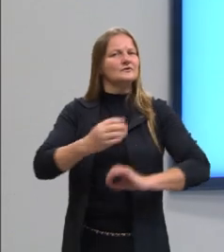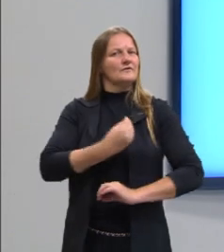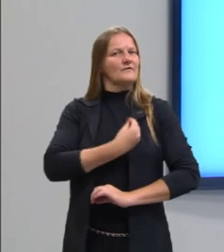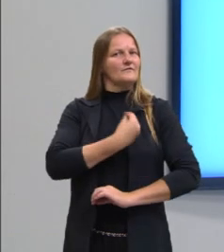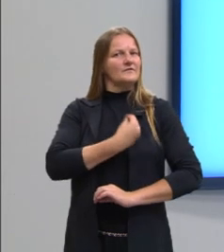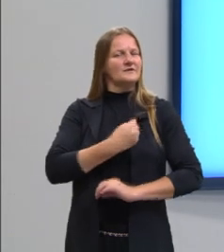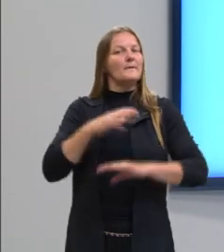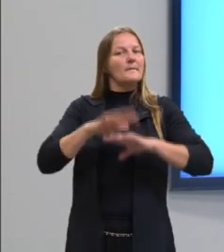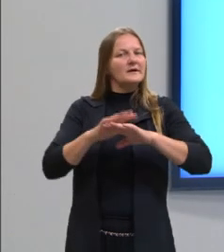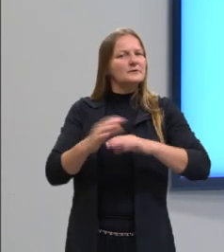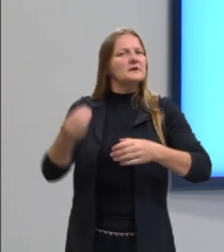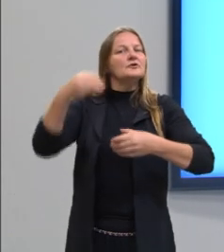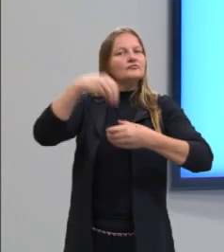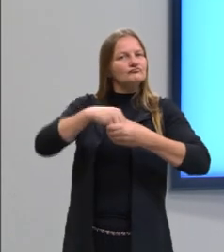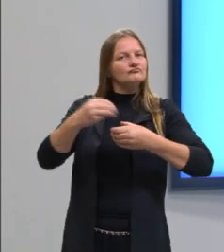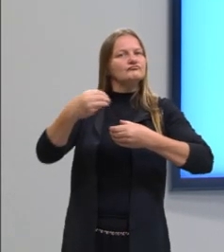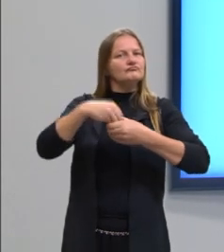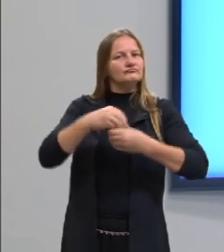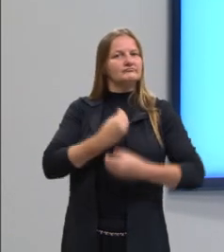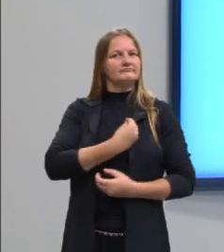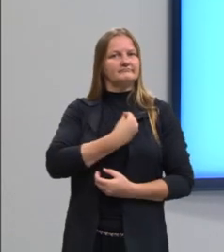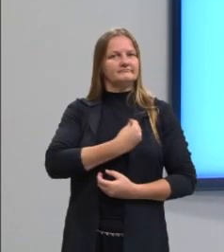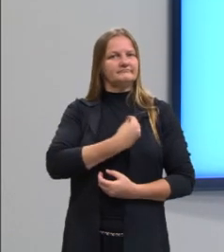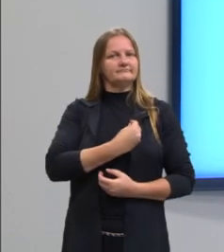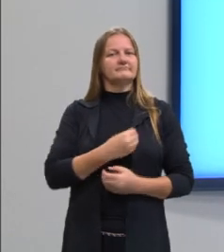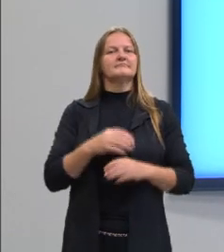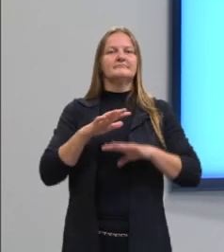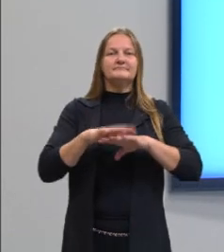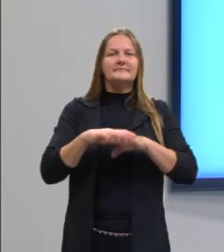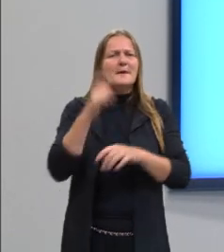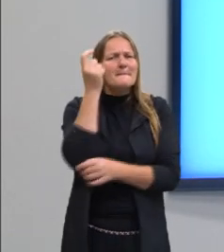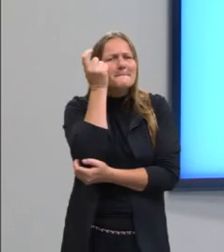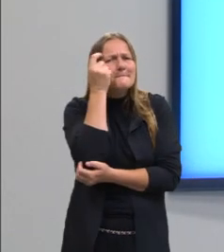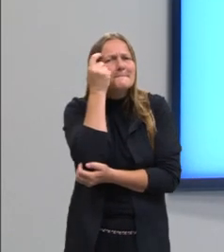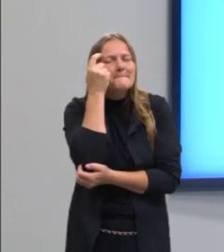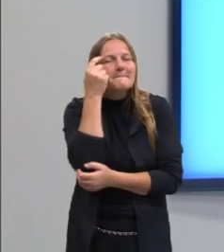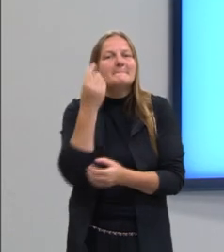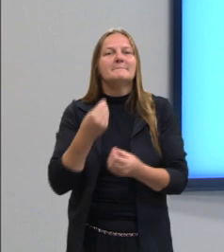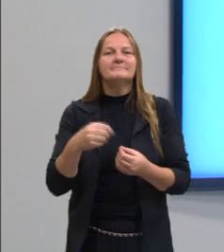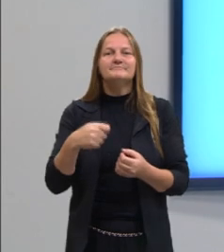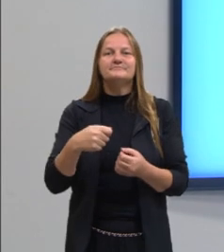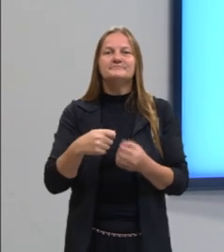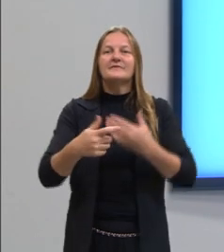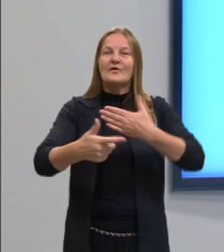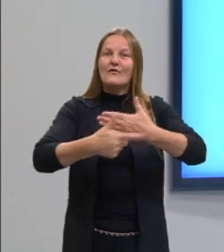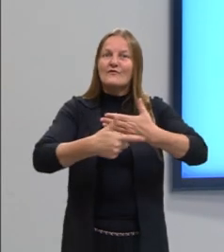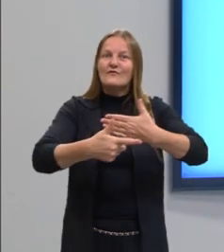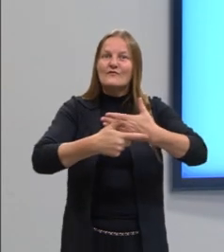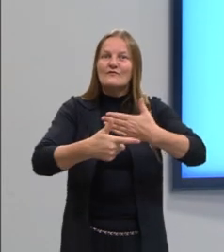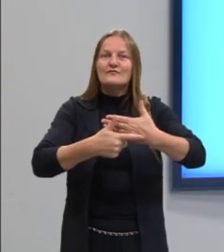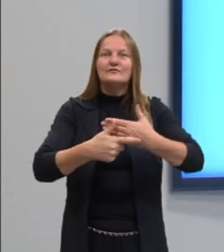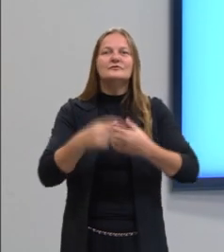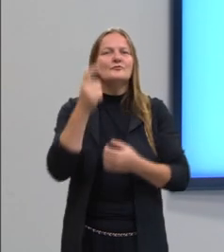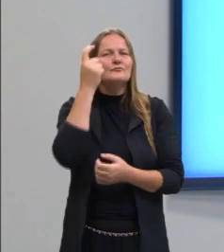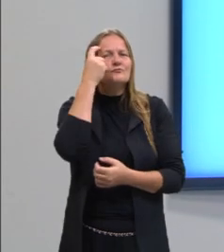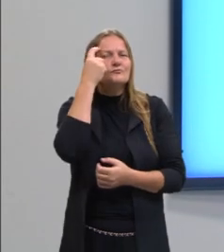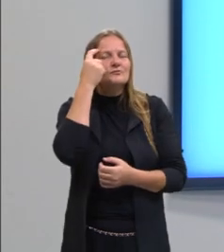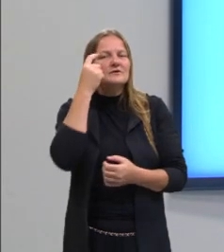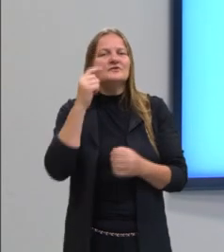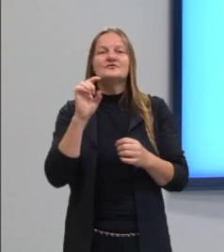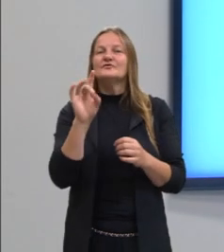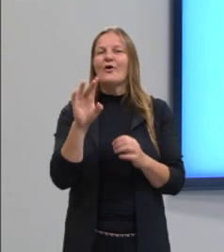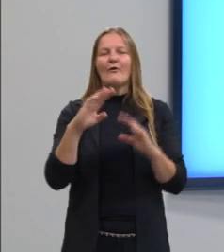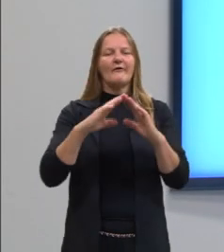a matemática, no geral, esse contexto tem que ser muito bem pensado, que a matemática, a gente pensa como a matemática escolar,